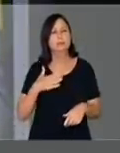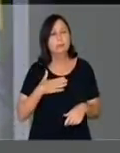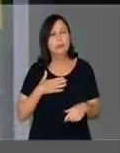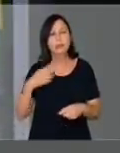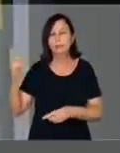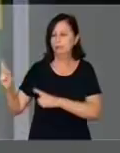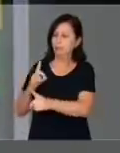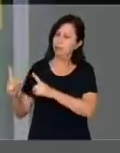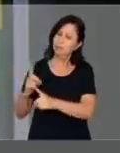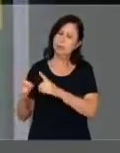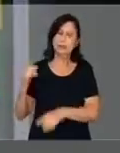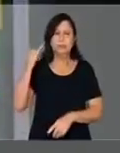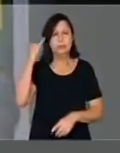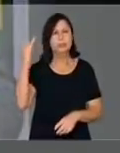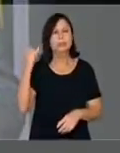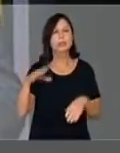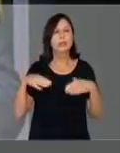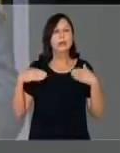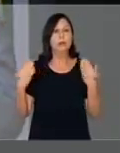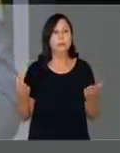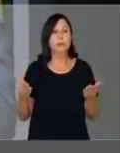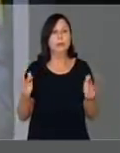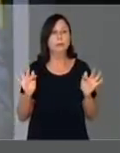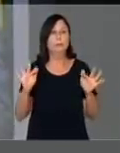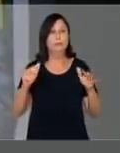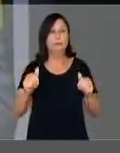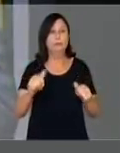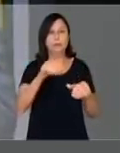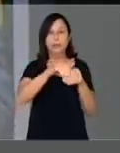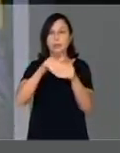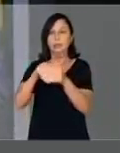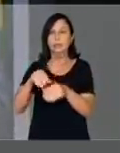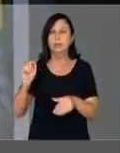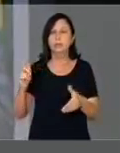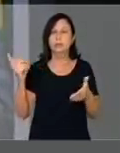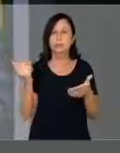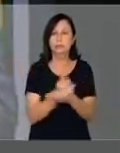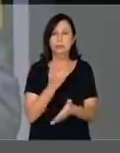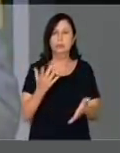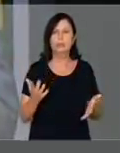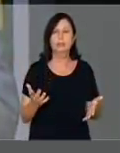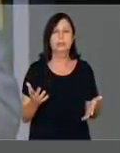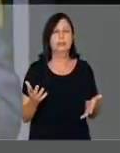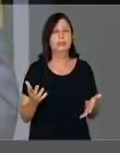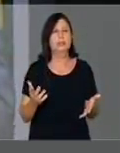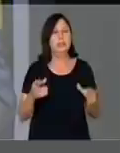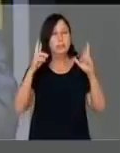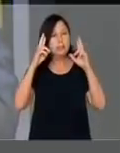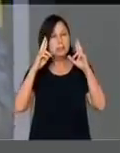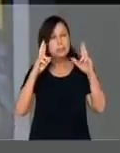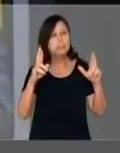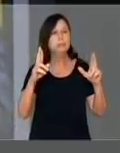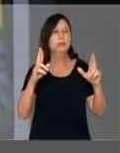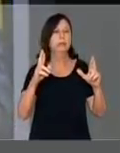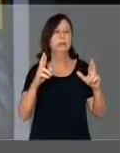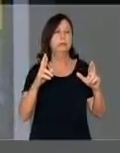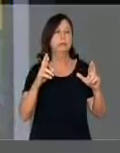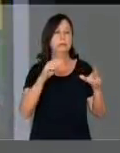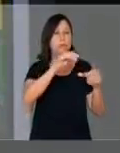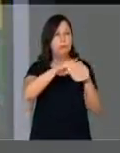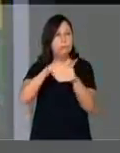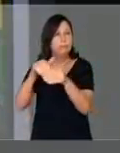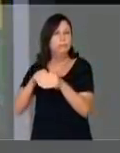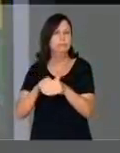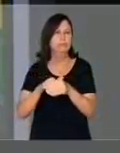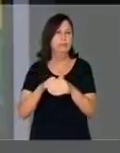acabou a eleição, sabe qual foi a minha dignidade? Eu cheguei e falei na imprensa. Temos que respeitar o resultado das urnas. Não